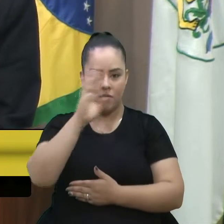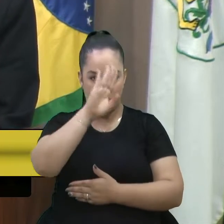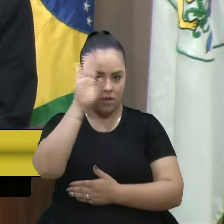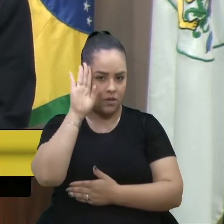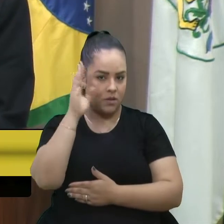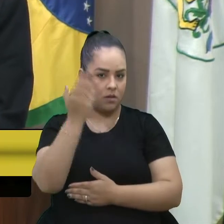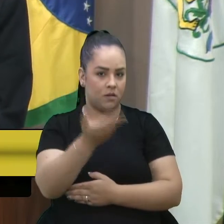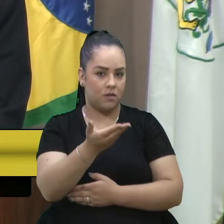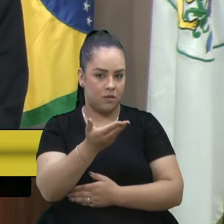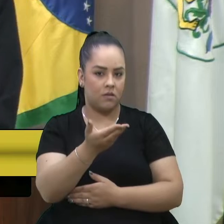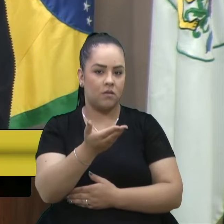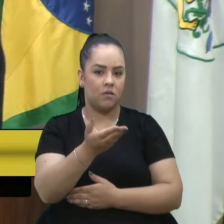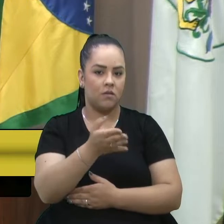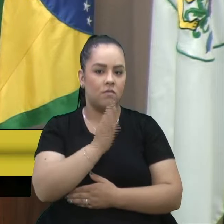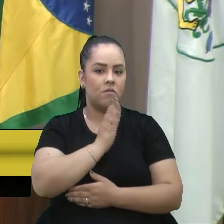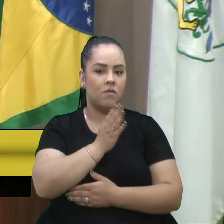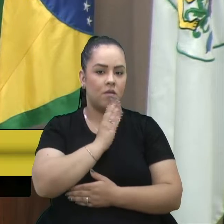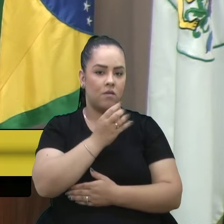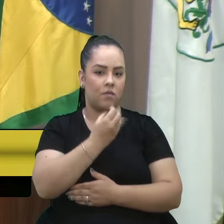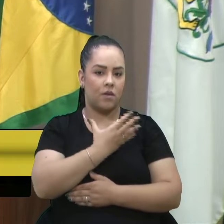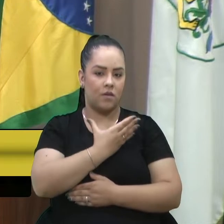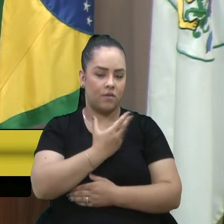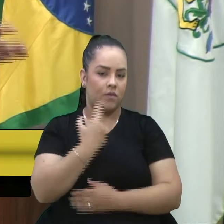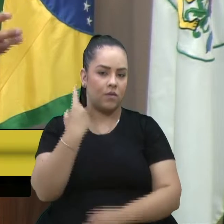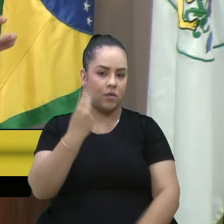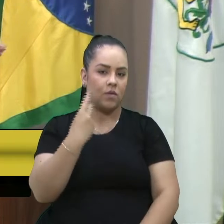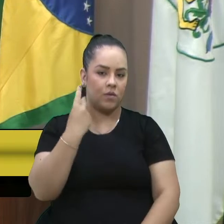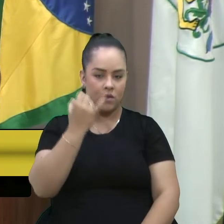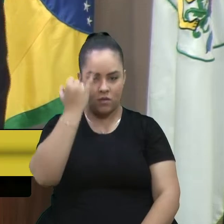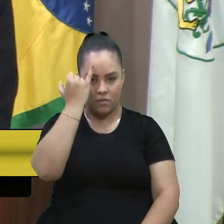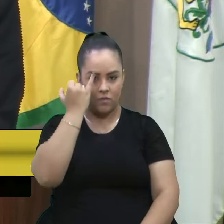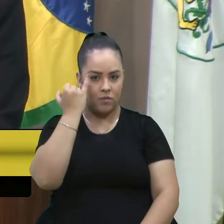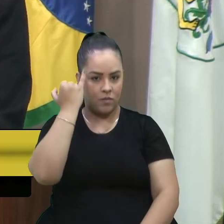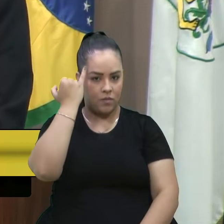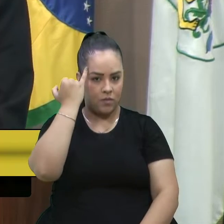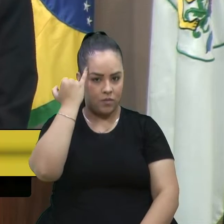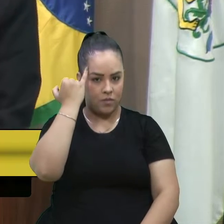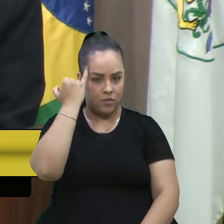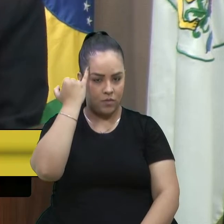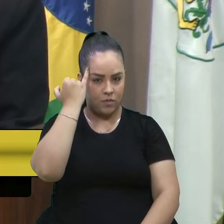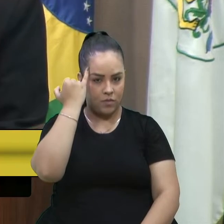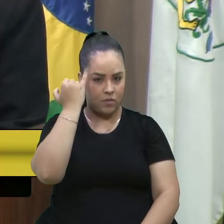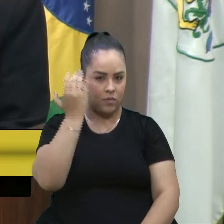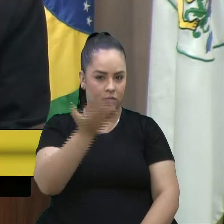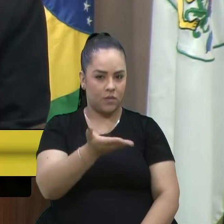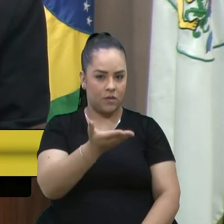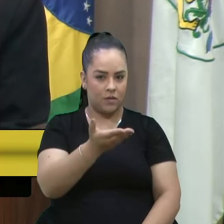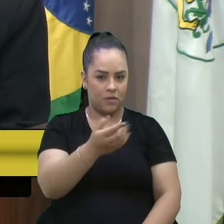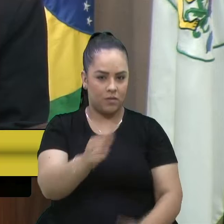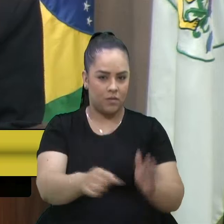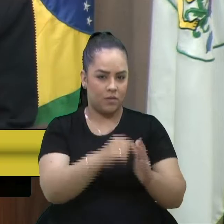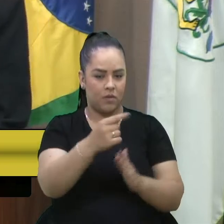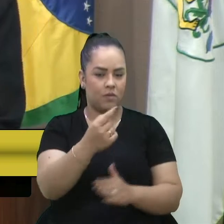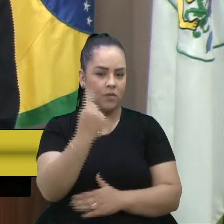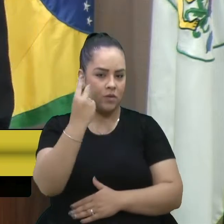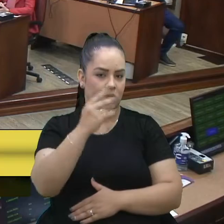que tem autoconhecimento desta via. Vereador D'Ambrós. Primeira parte, vereador Bressan.